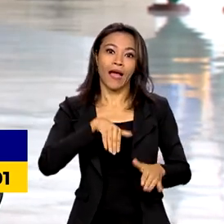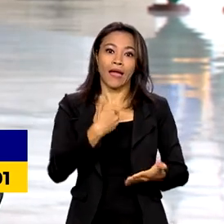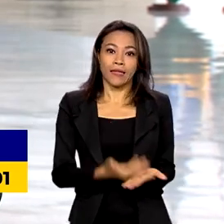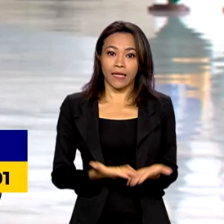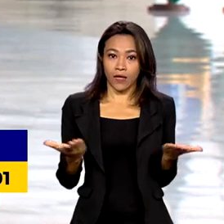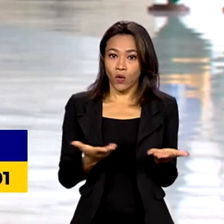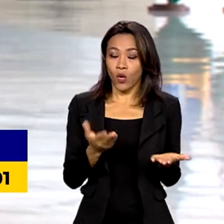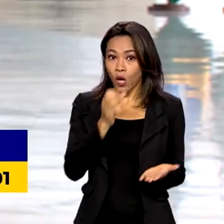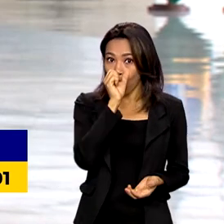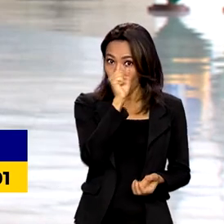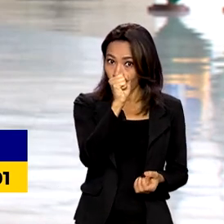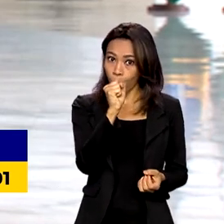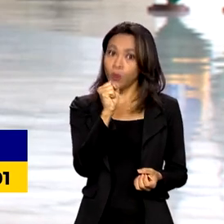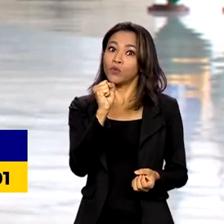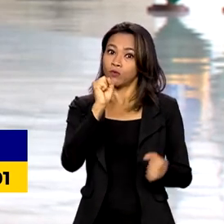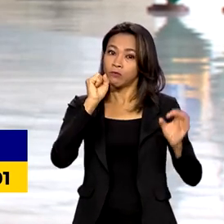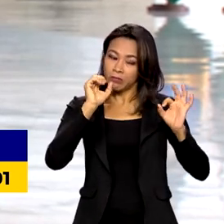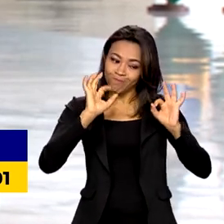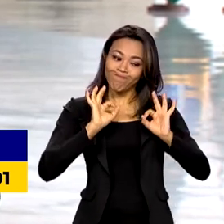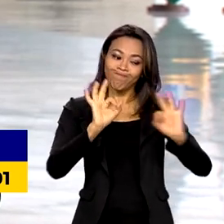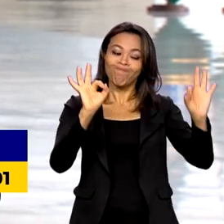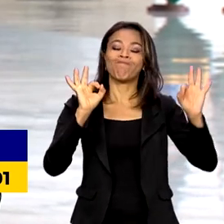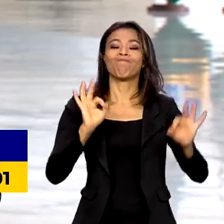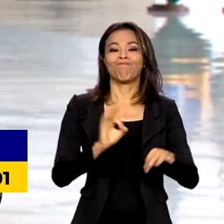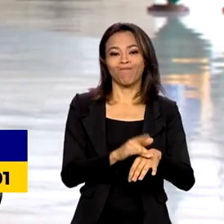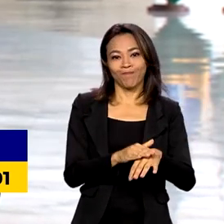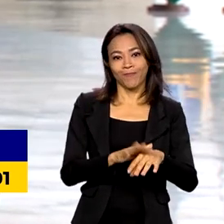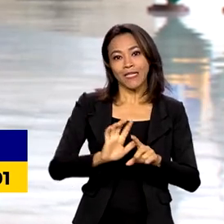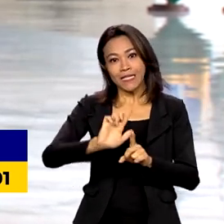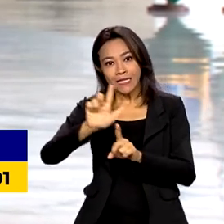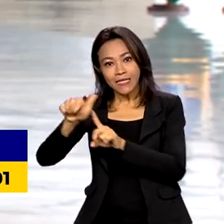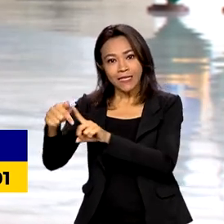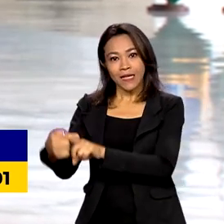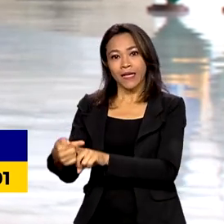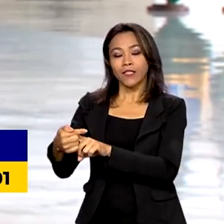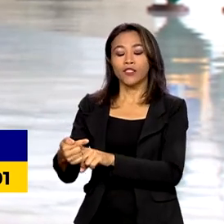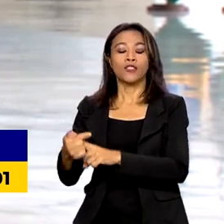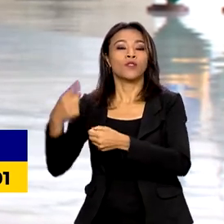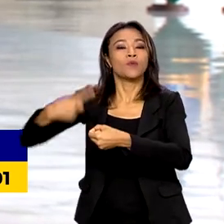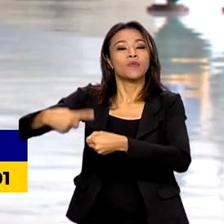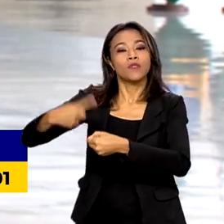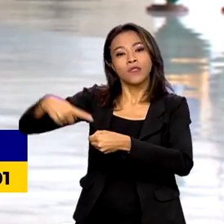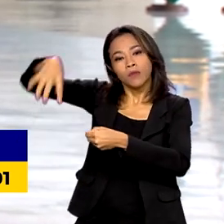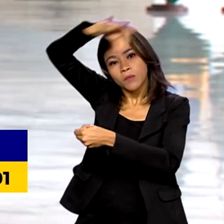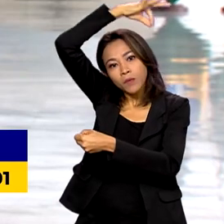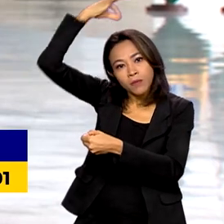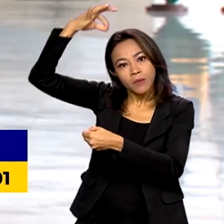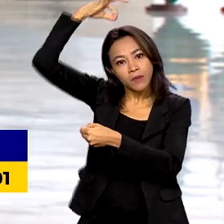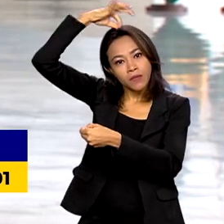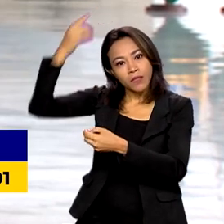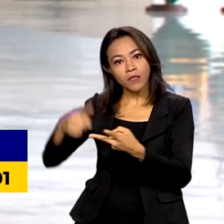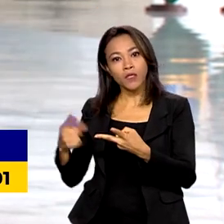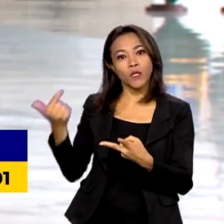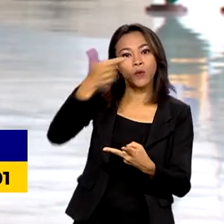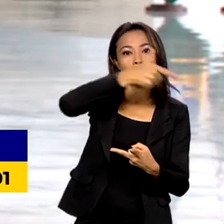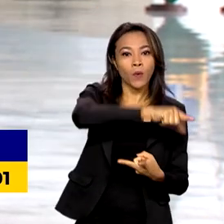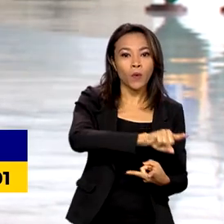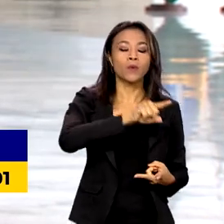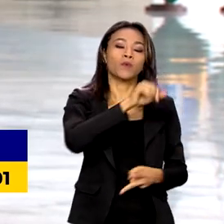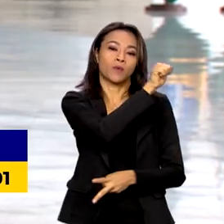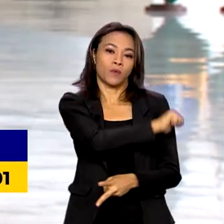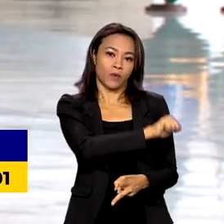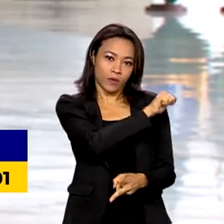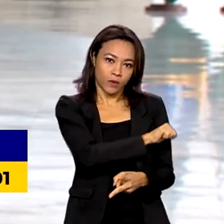oito casos confirmados, sendo sete em municípios do Espírito Santo e um em São João da Barra, no Rio de Janeiro. A